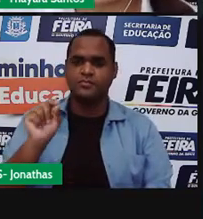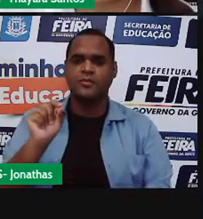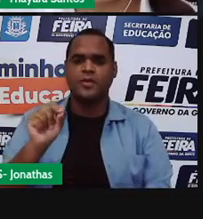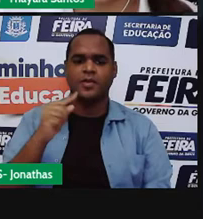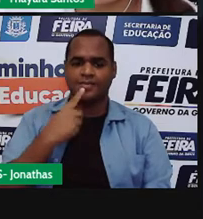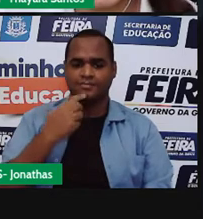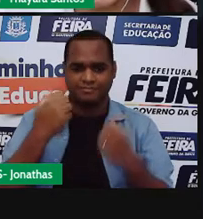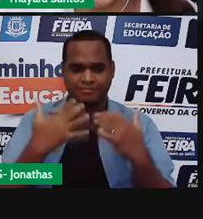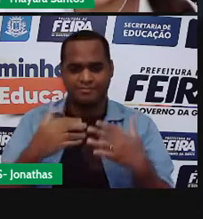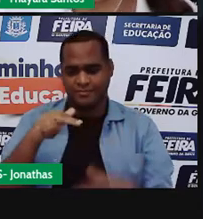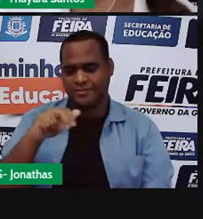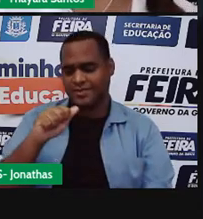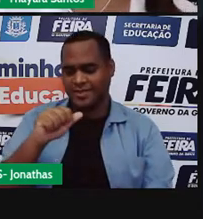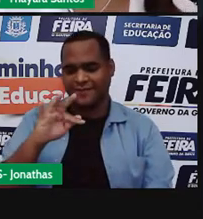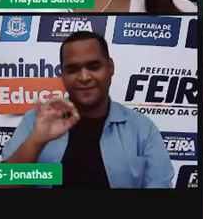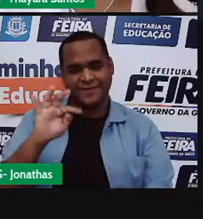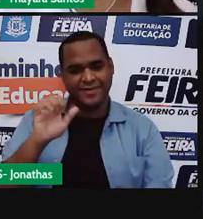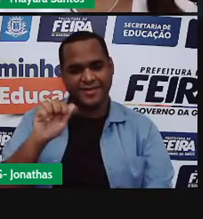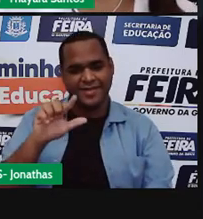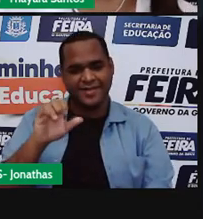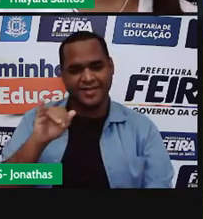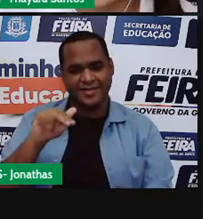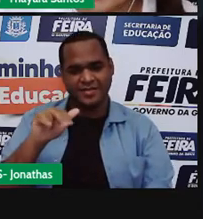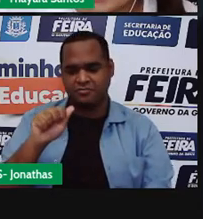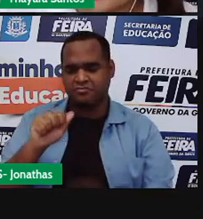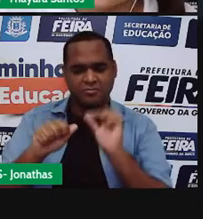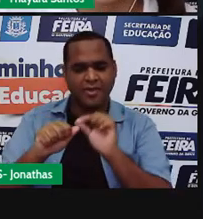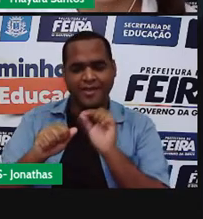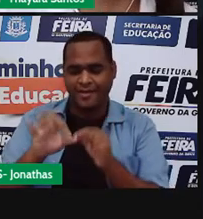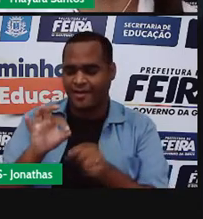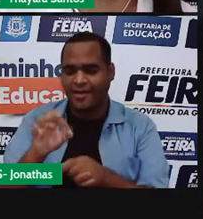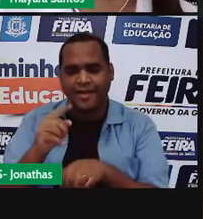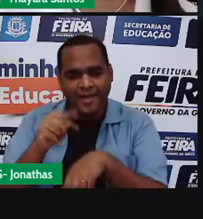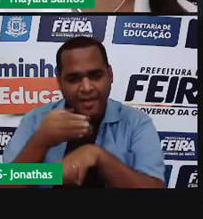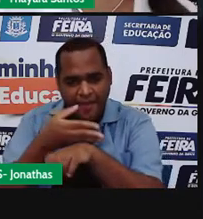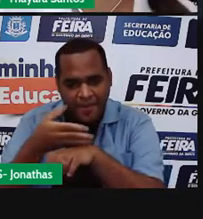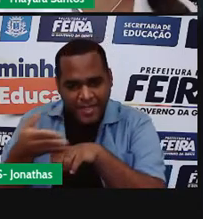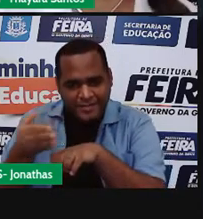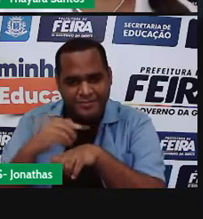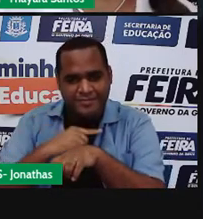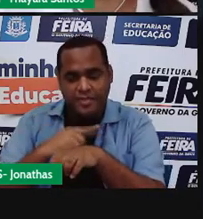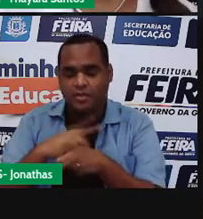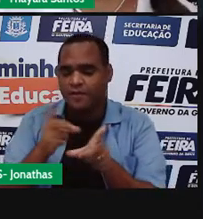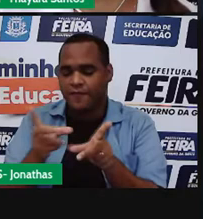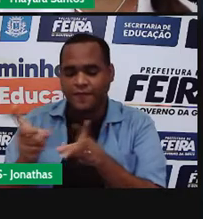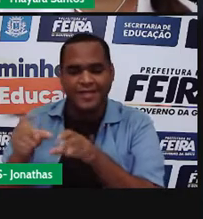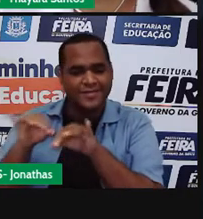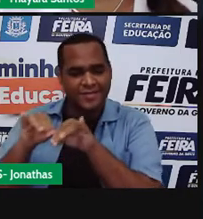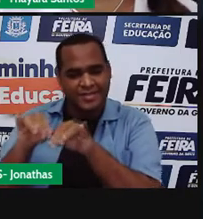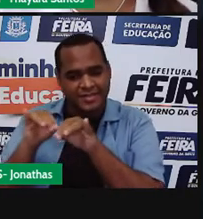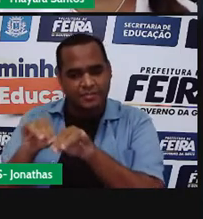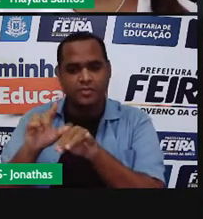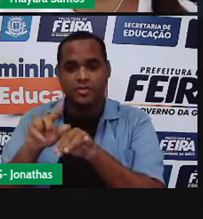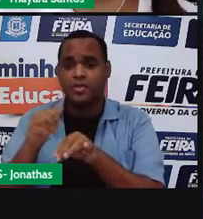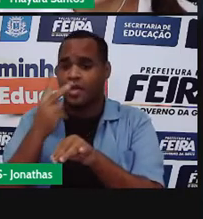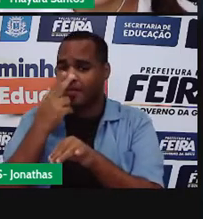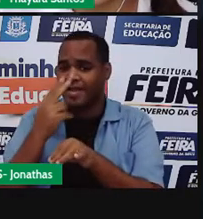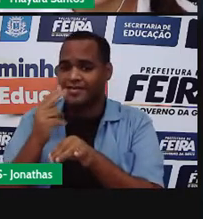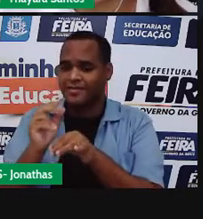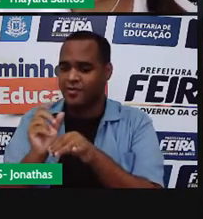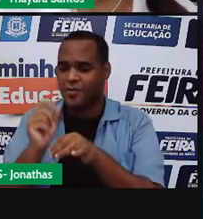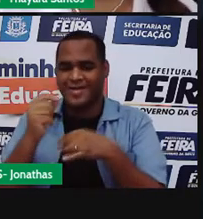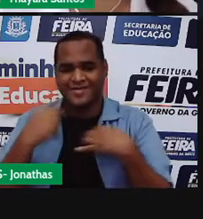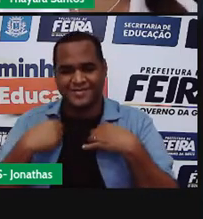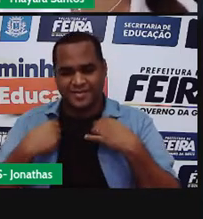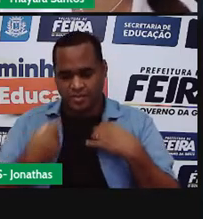ouviram falar em naftalina? É um produtinho que vende no mercado. E as pessoas compram geralmente para espantar traça da